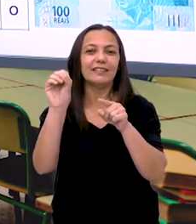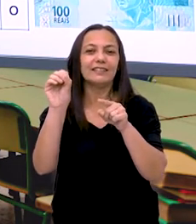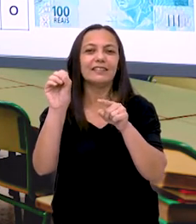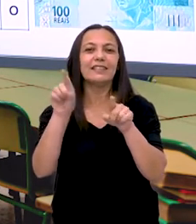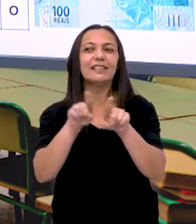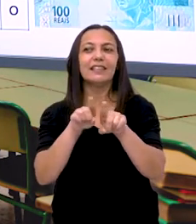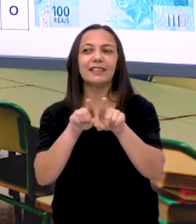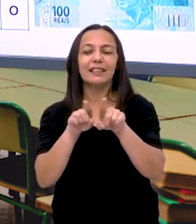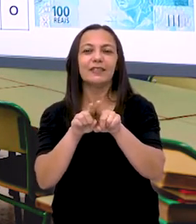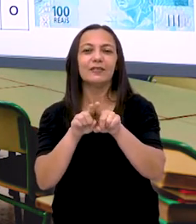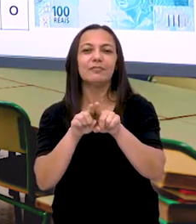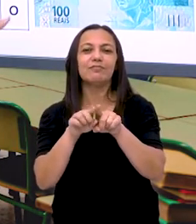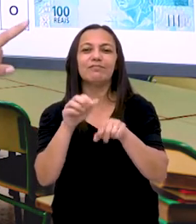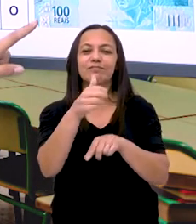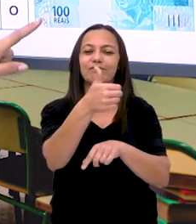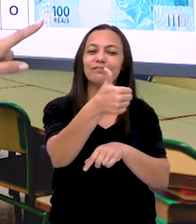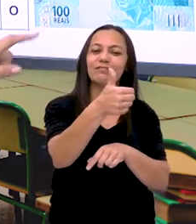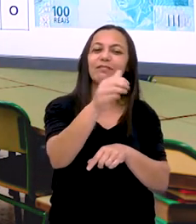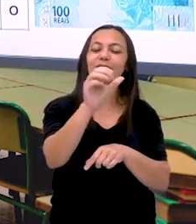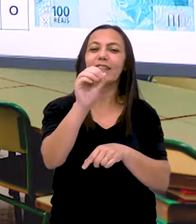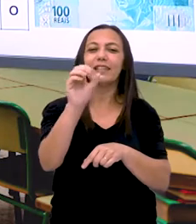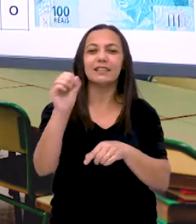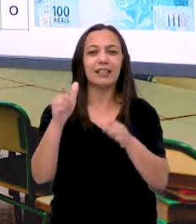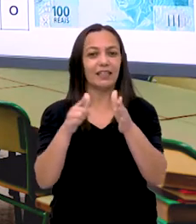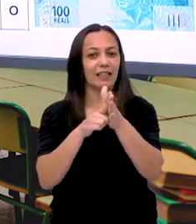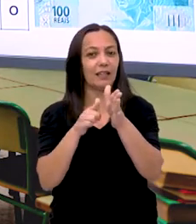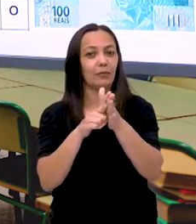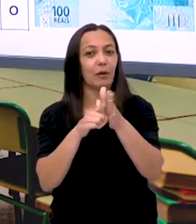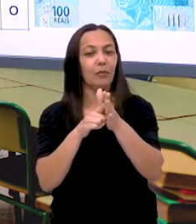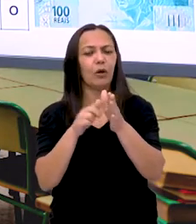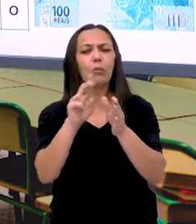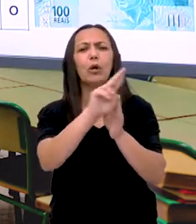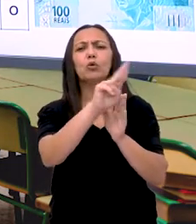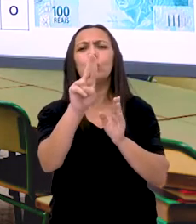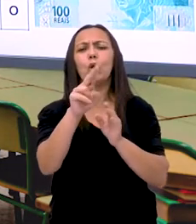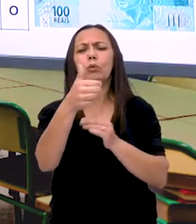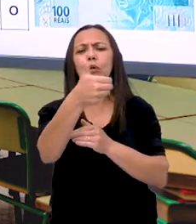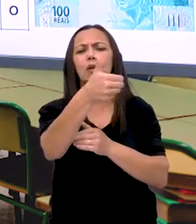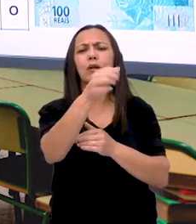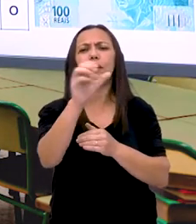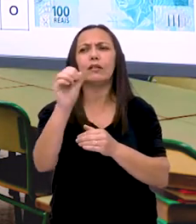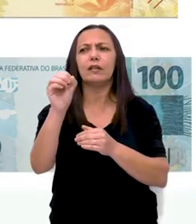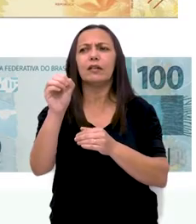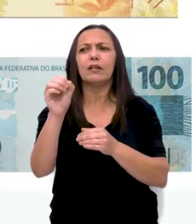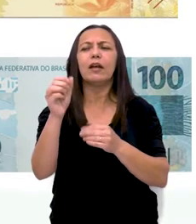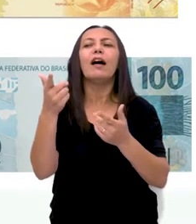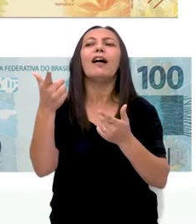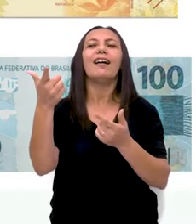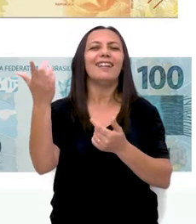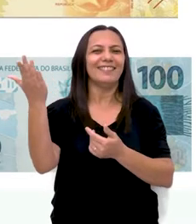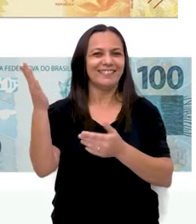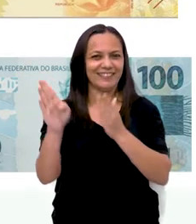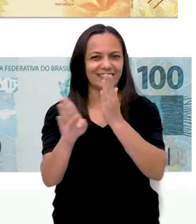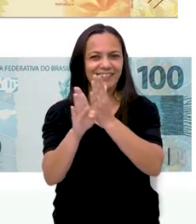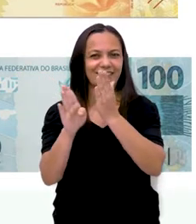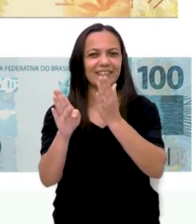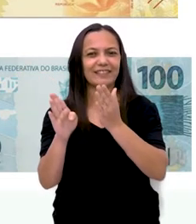E por último, temos a célula de cem reais. Encontrou também? Onde ela está?